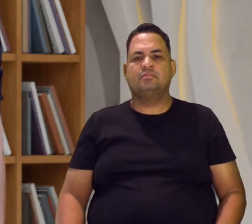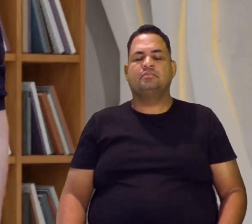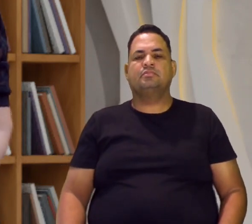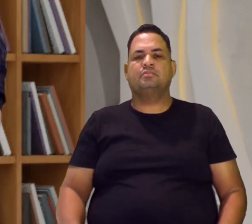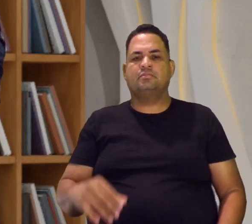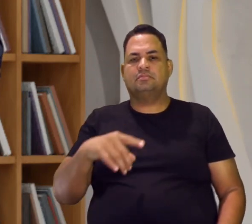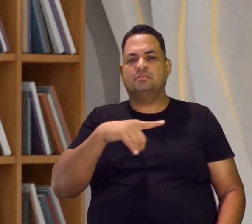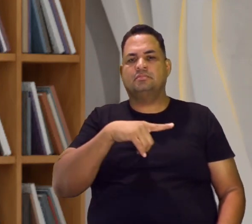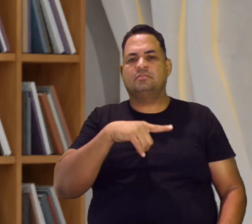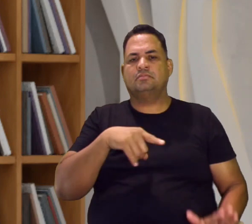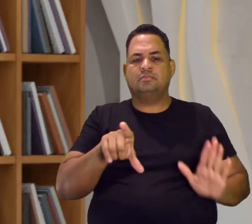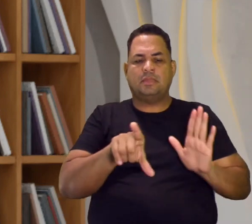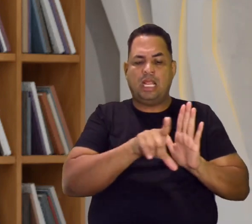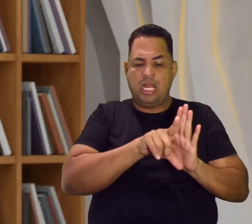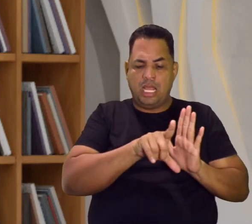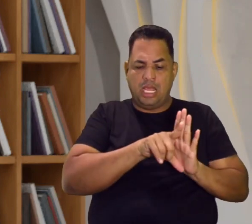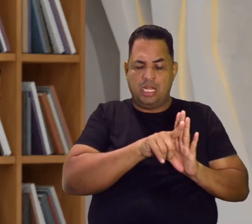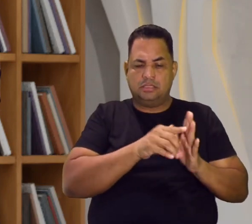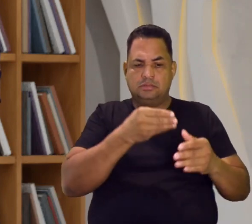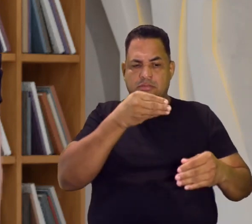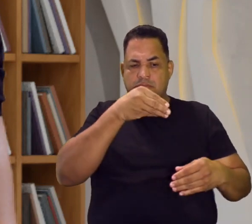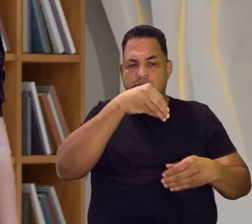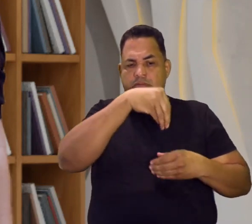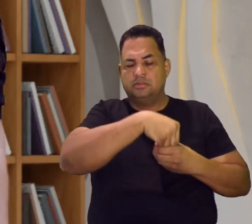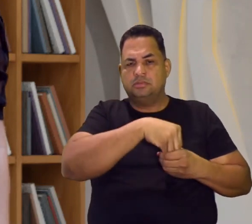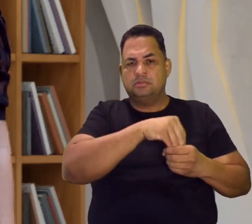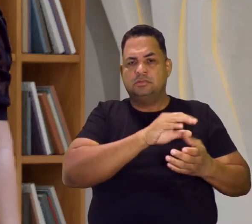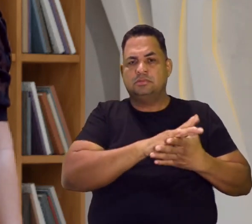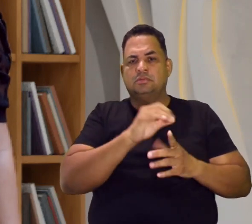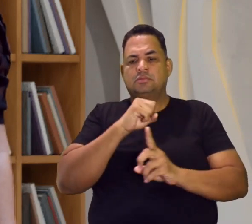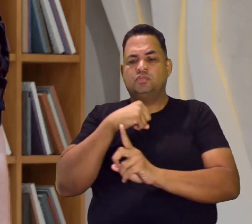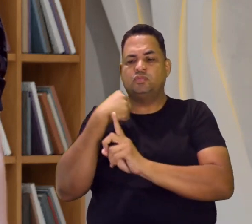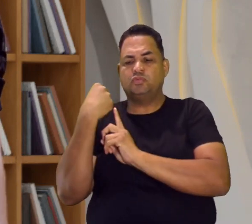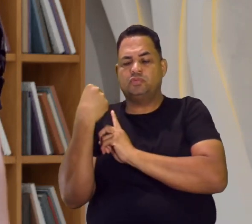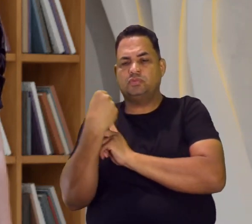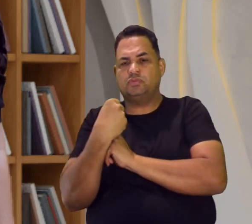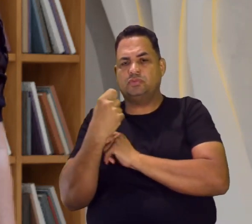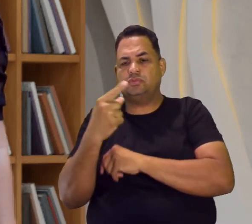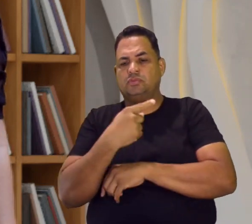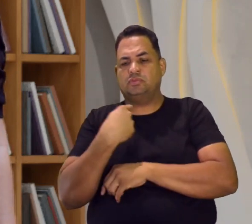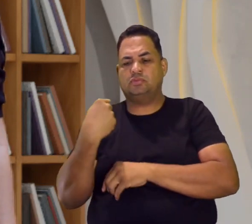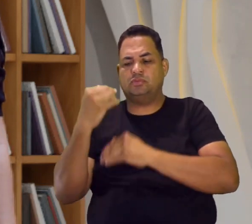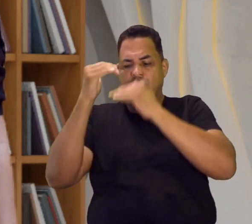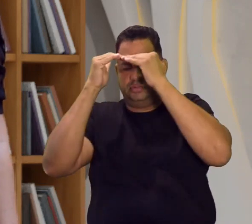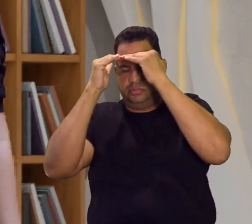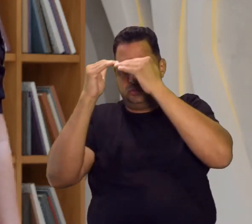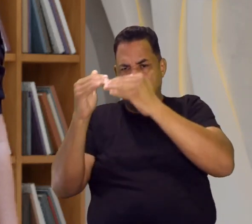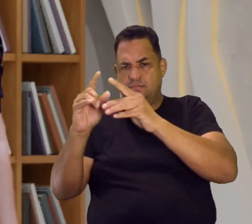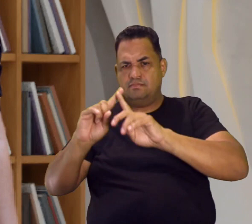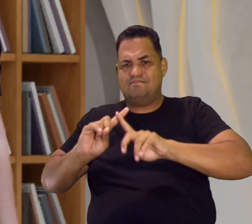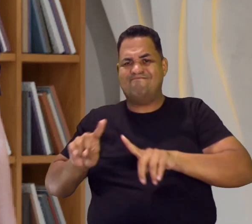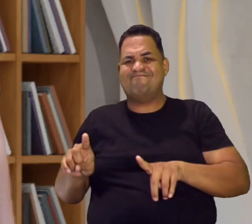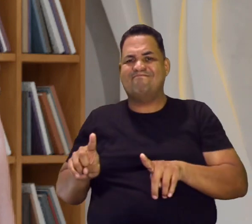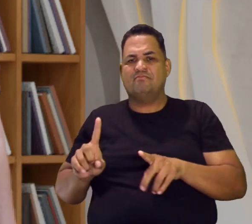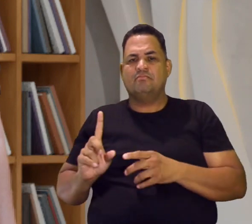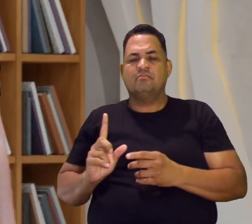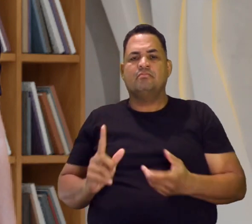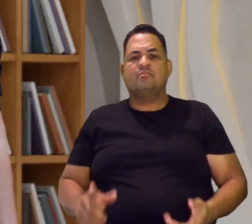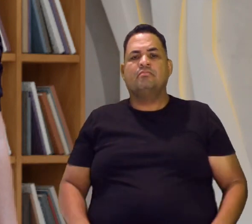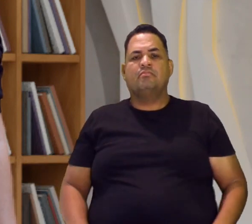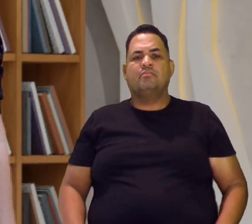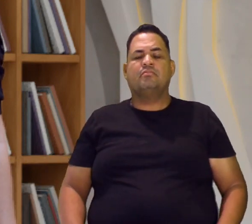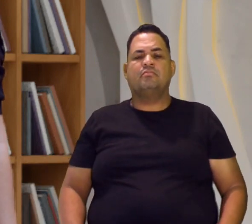ver com legalizado. Está na lei. Social é algo que todos nós obedecemos, mas que